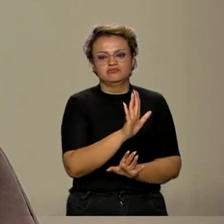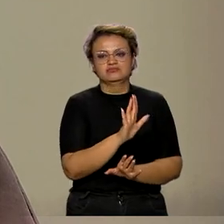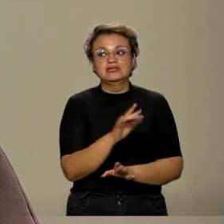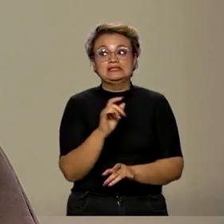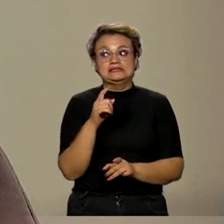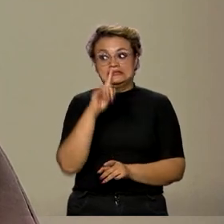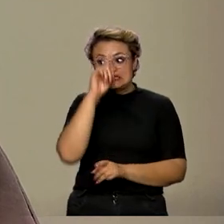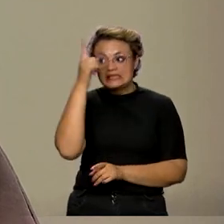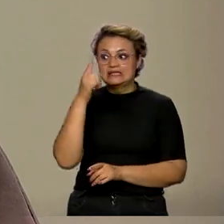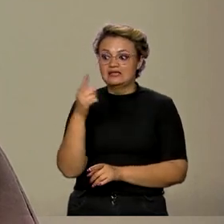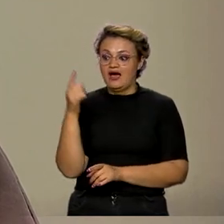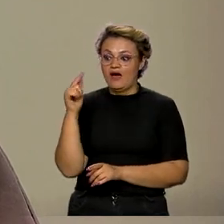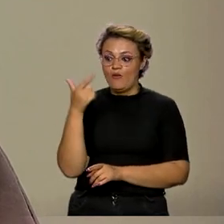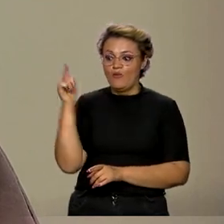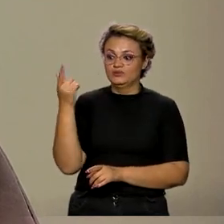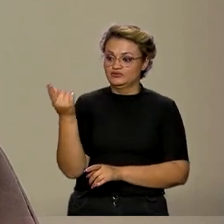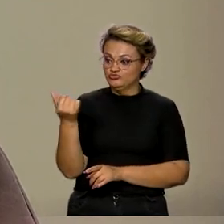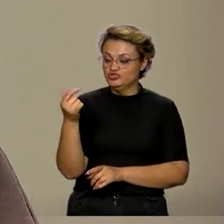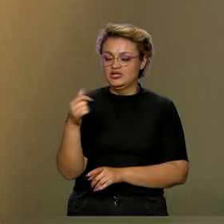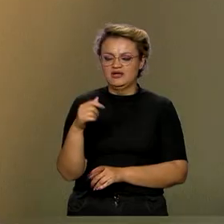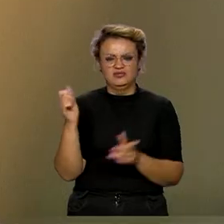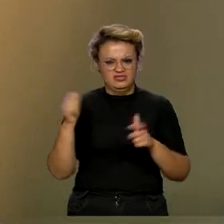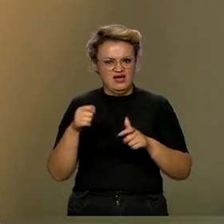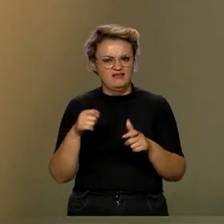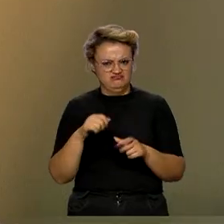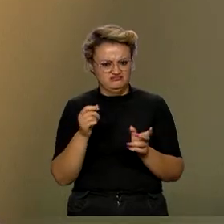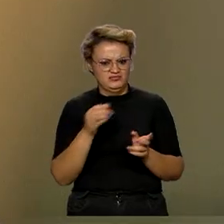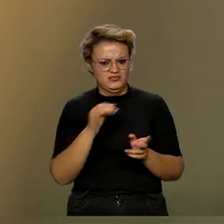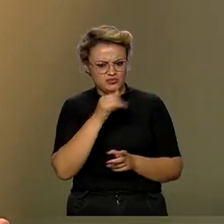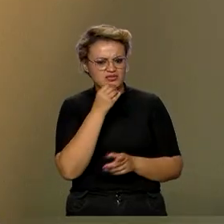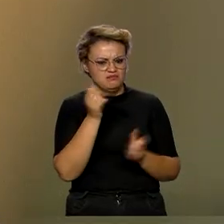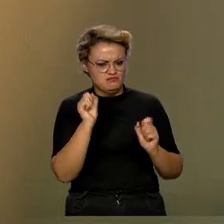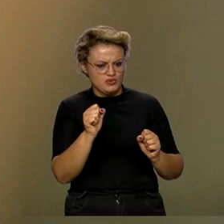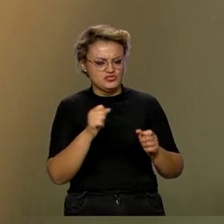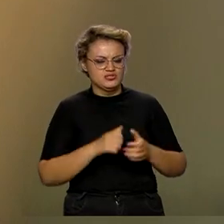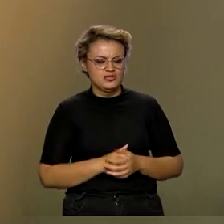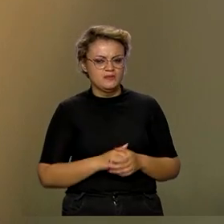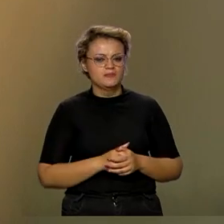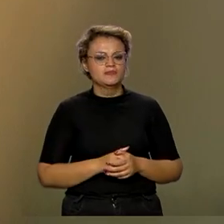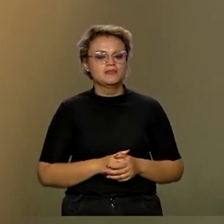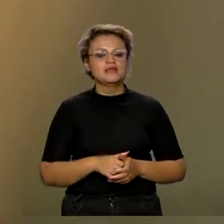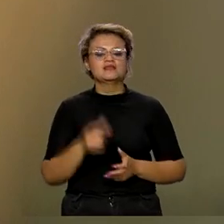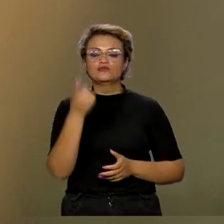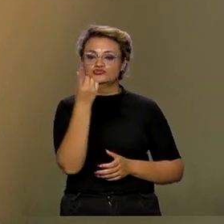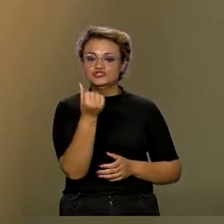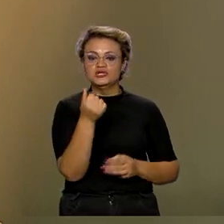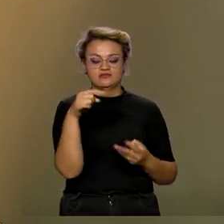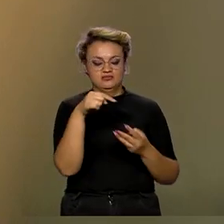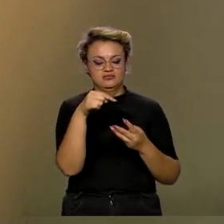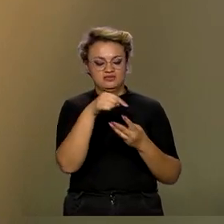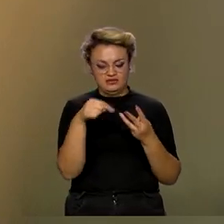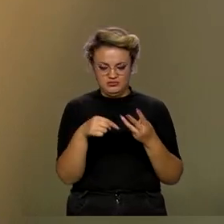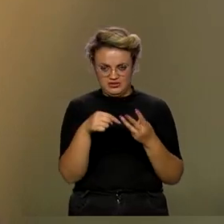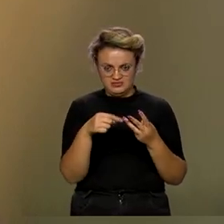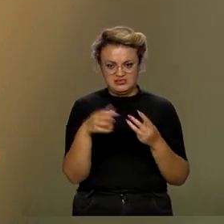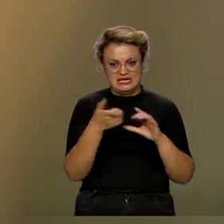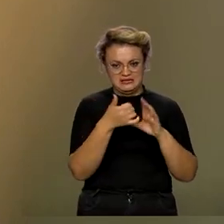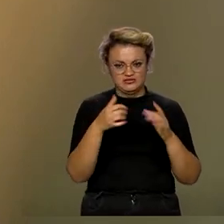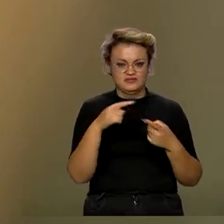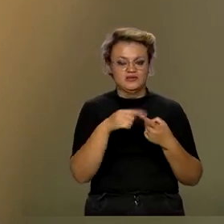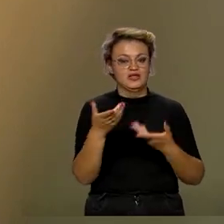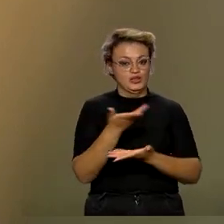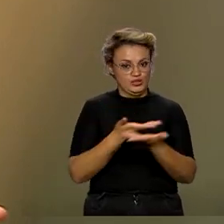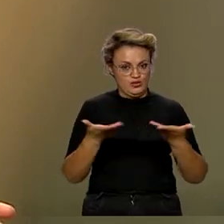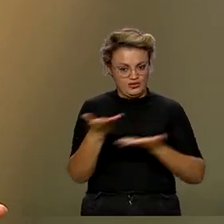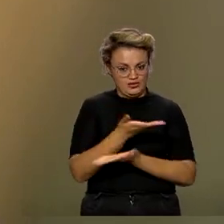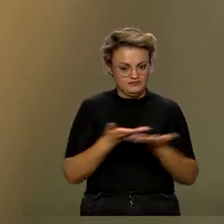ser implementado no curto prazo? A moeda, ela tem três funções. Uma função de meio de troca.